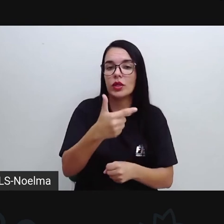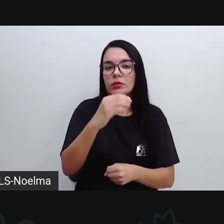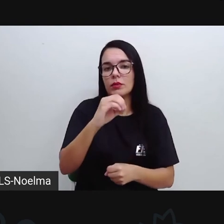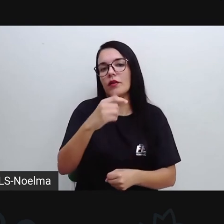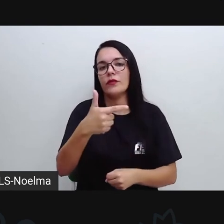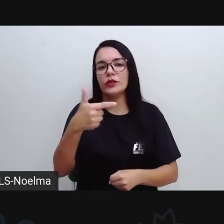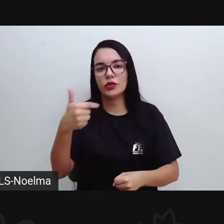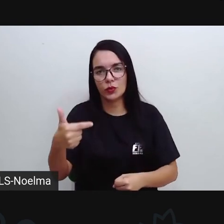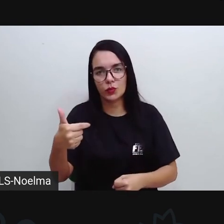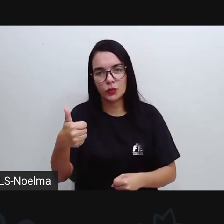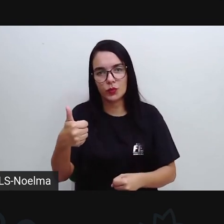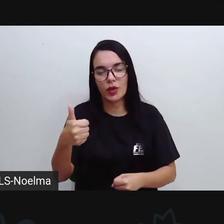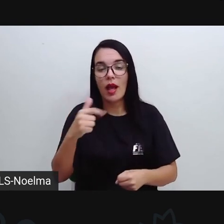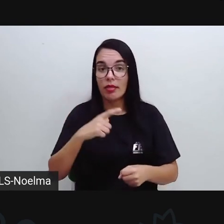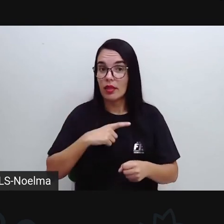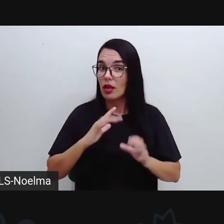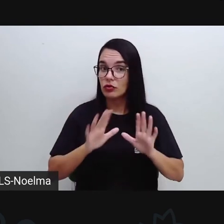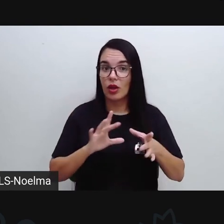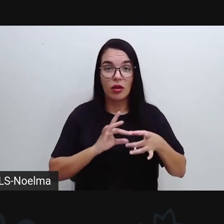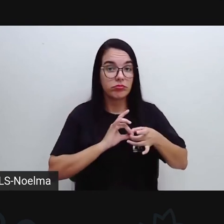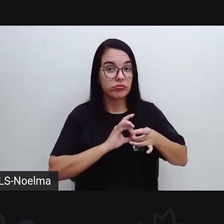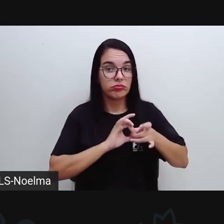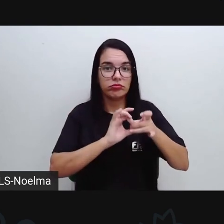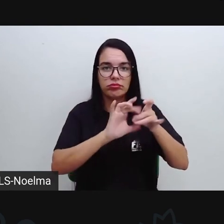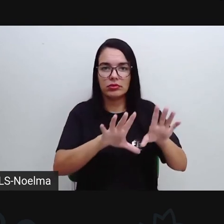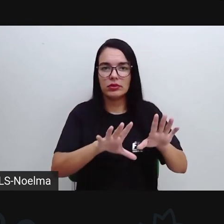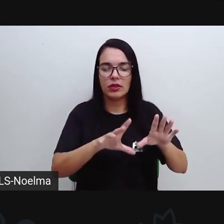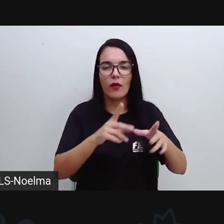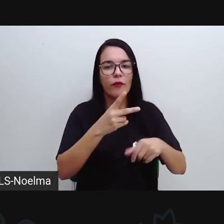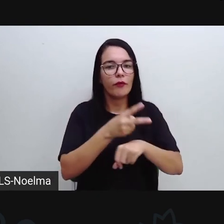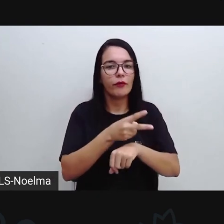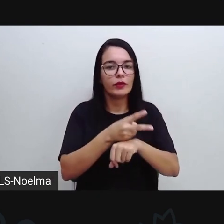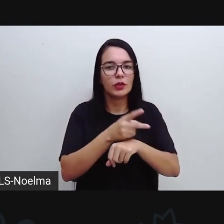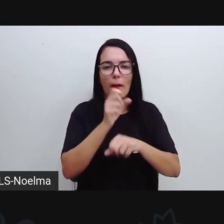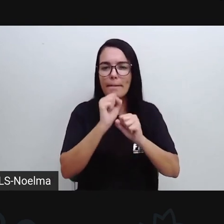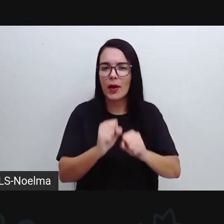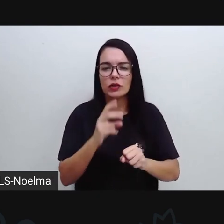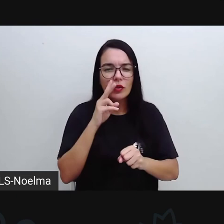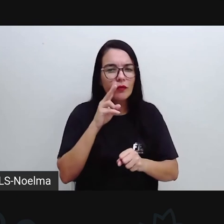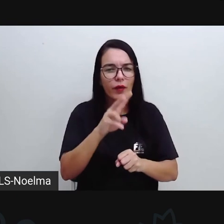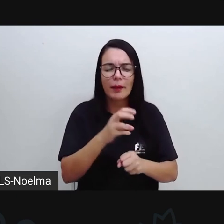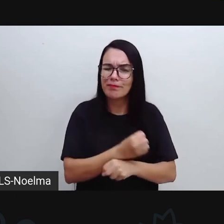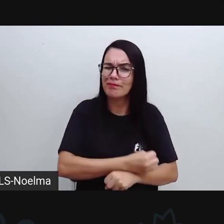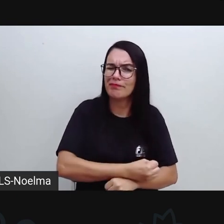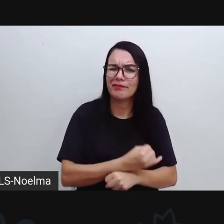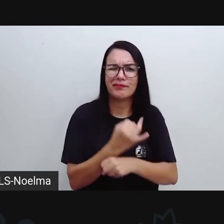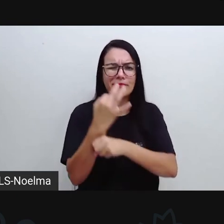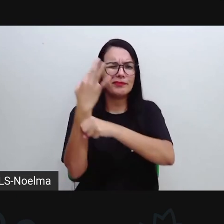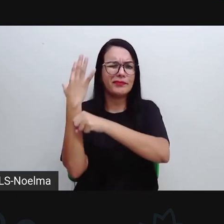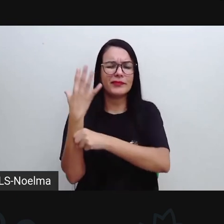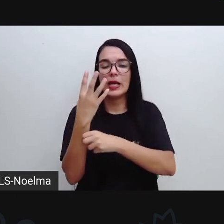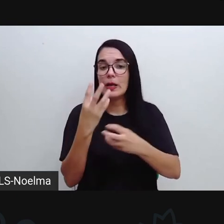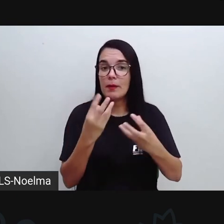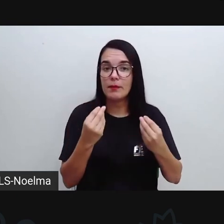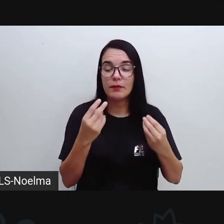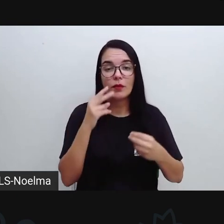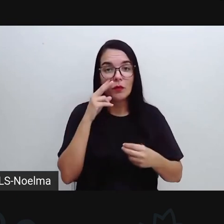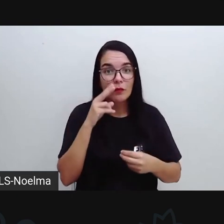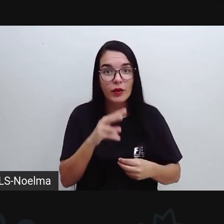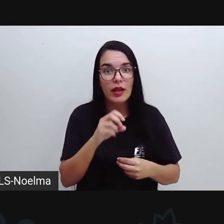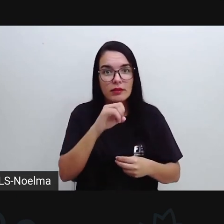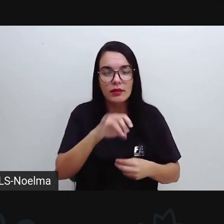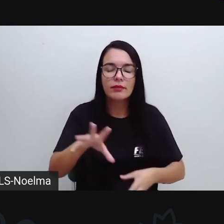disponível para vocês, vocês podem assistir quantas vezes vocês acharem necessárias até que vocês compreendam aí